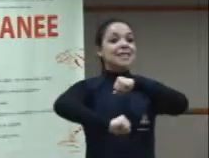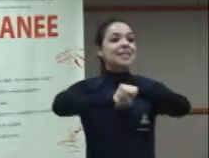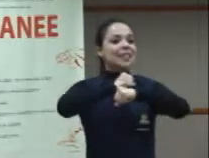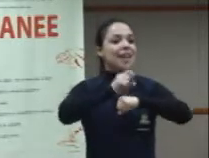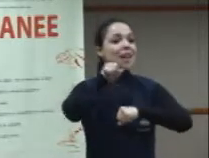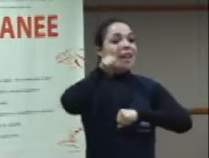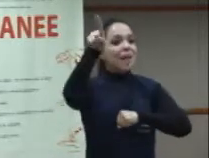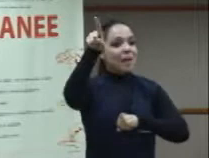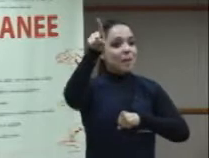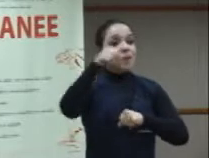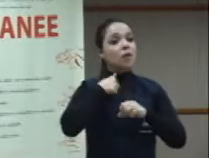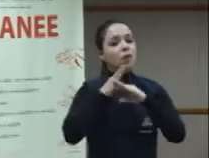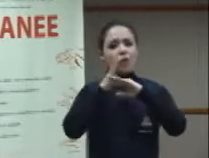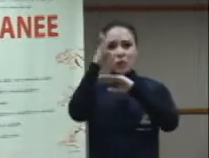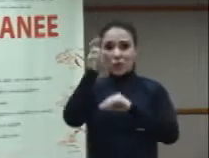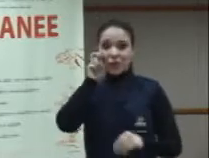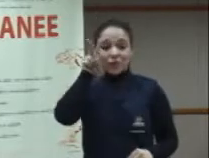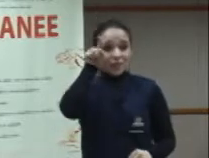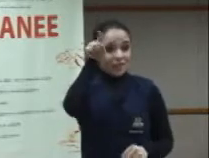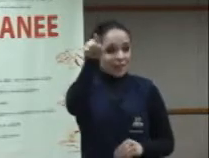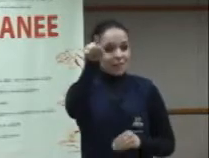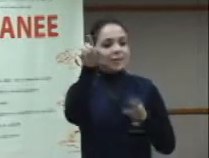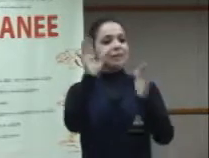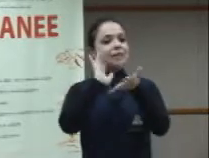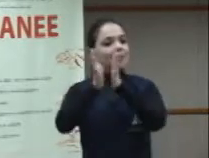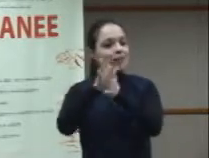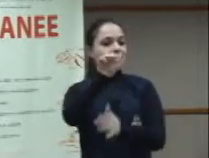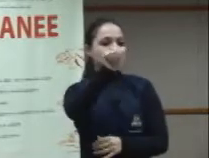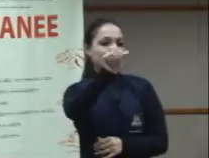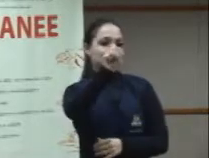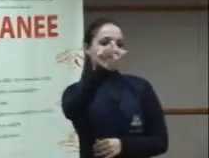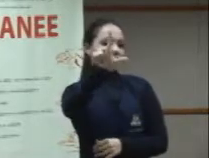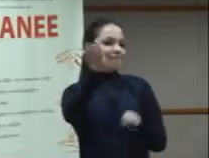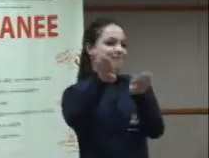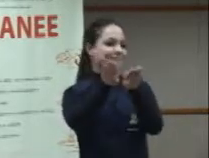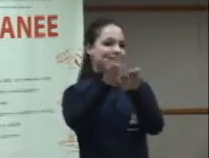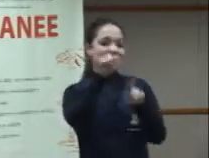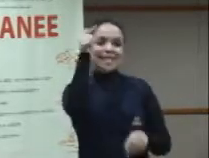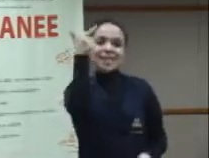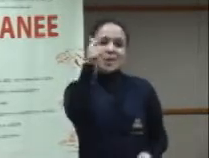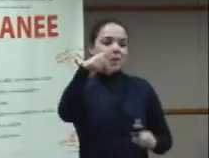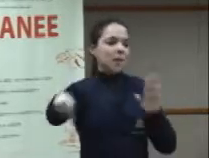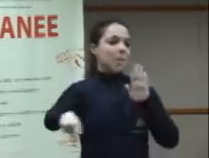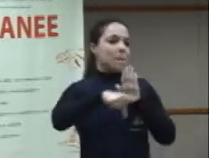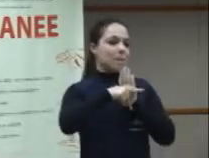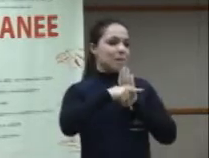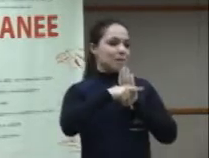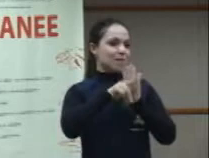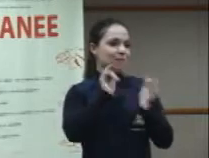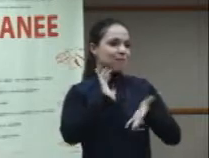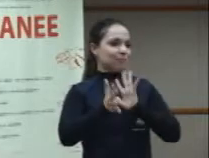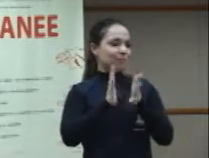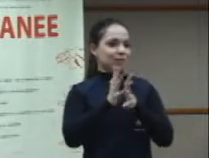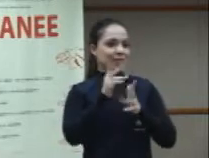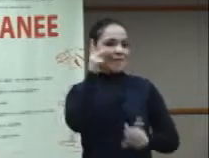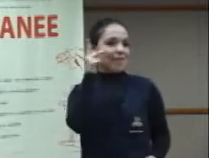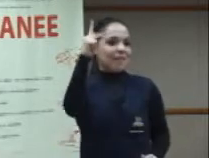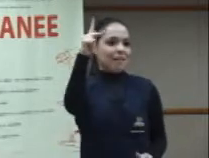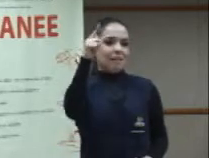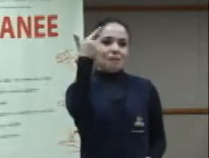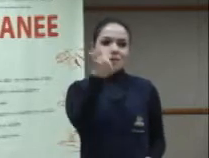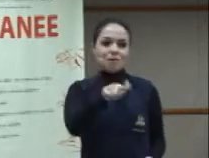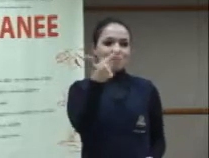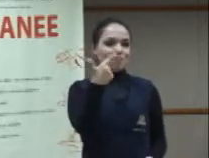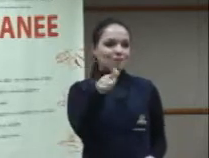também vi que em Singapura eles usam língua de sinais americana, porque também foram colonizados pelos americanos.